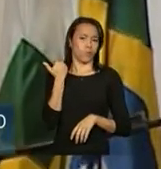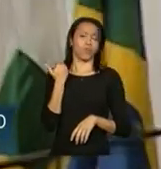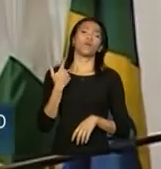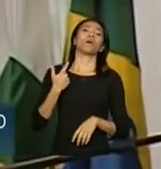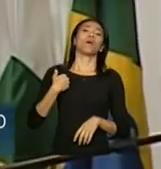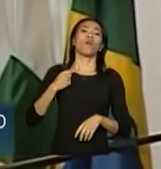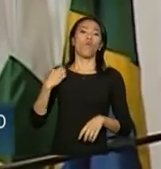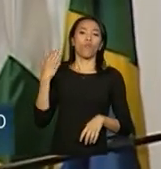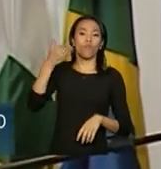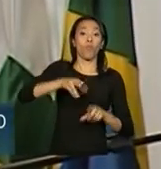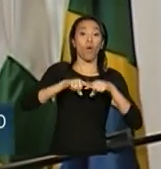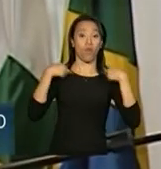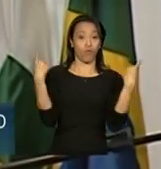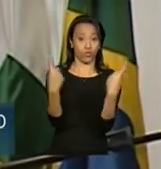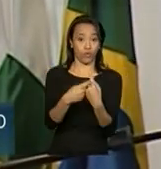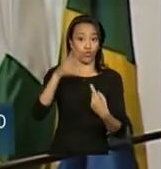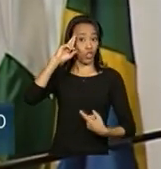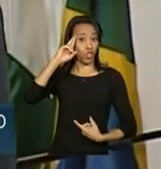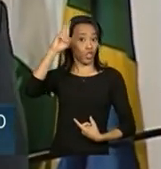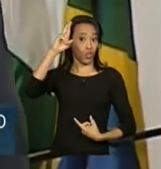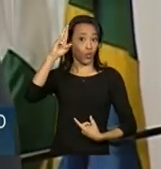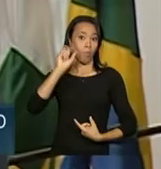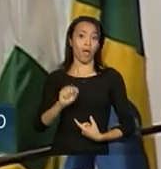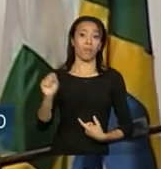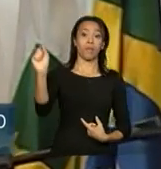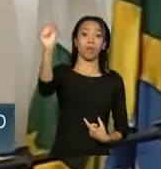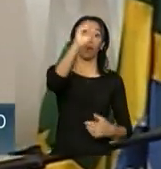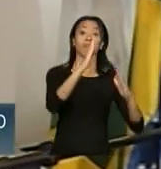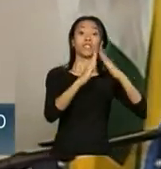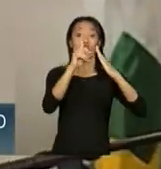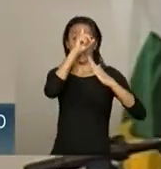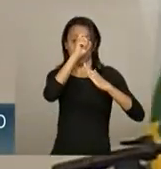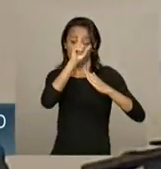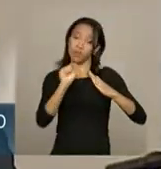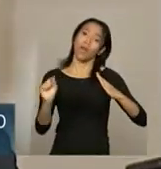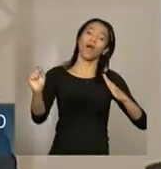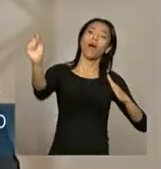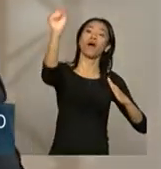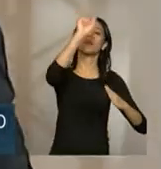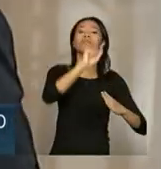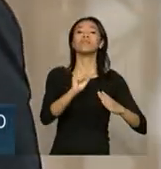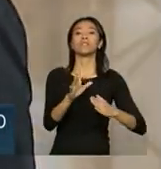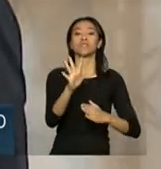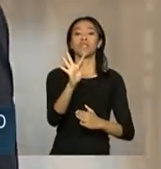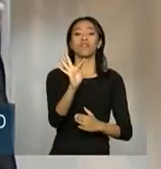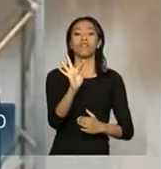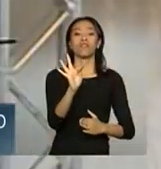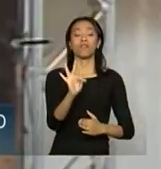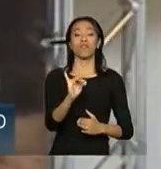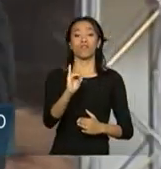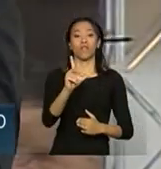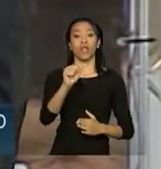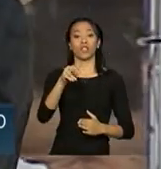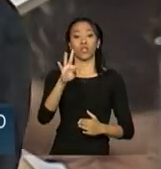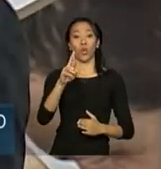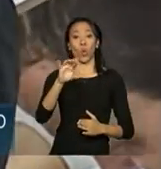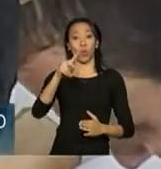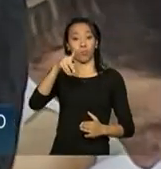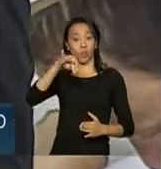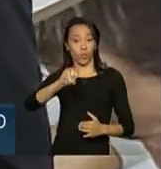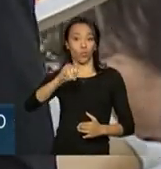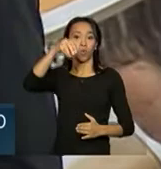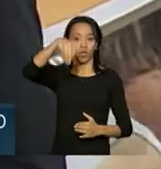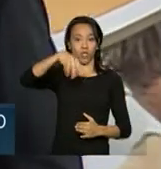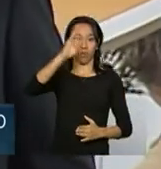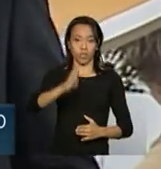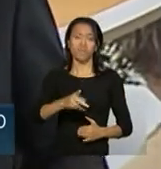diretores de hospitais das Santas Casas, de hospitais filantrópicos do Brasil. Vocês vão ouvir muito sobre